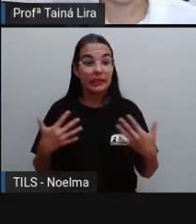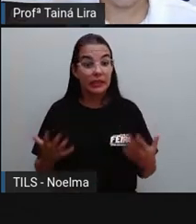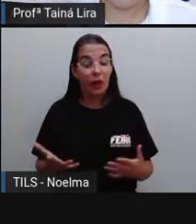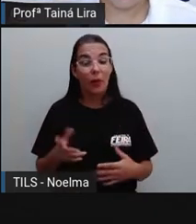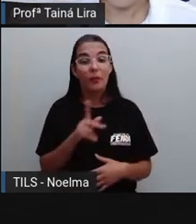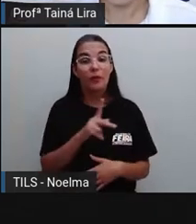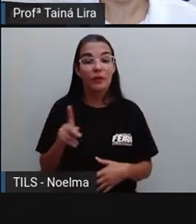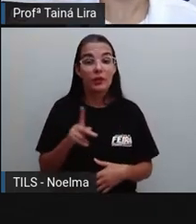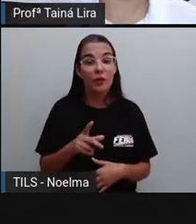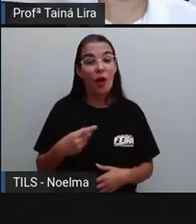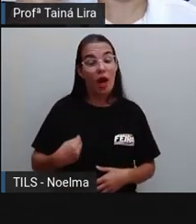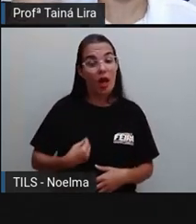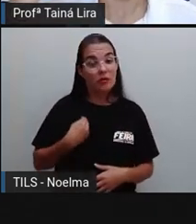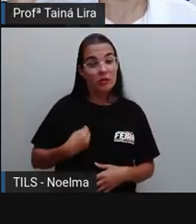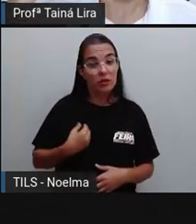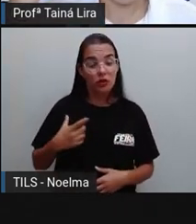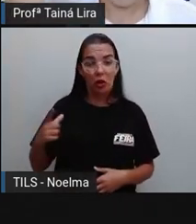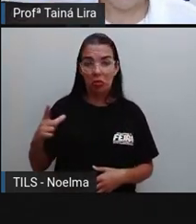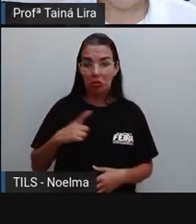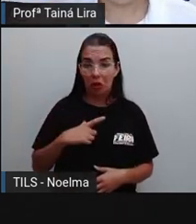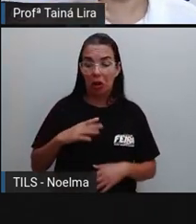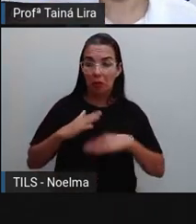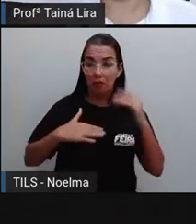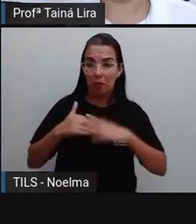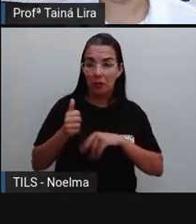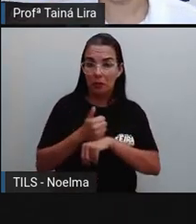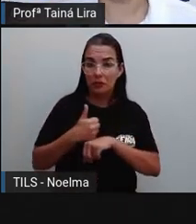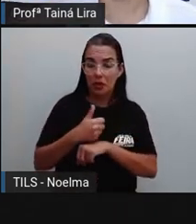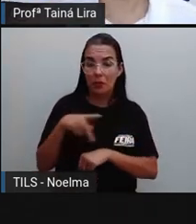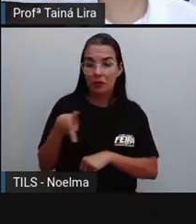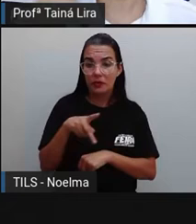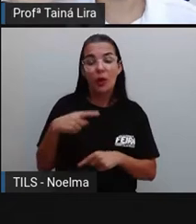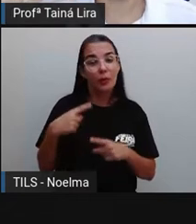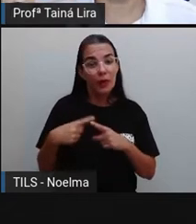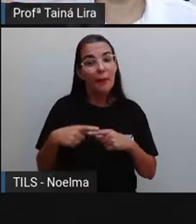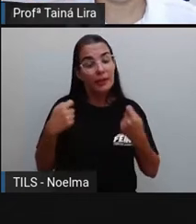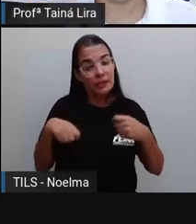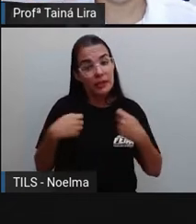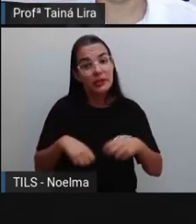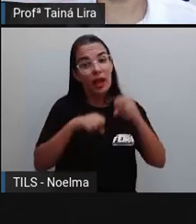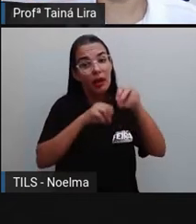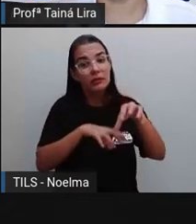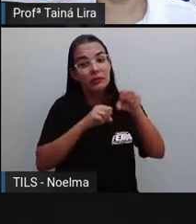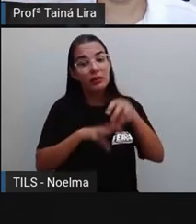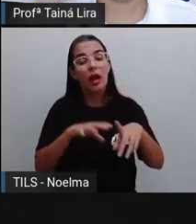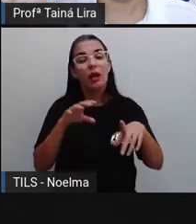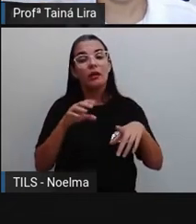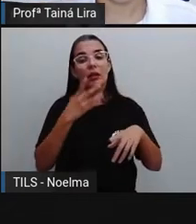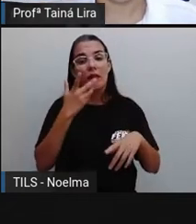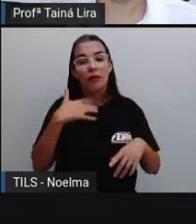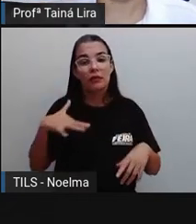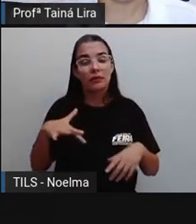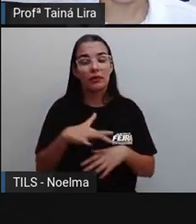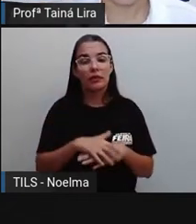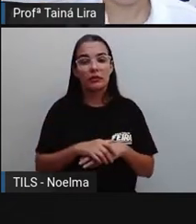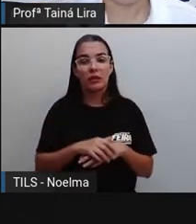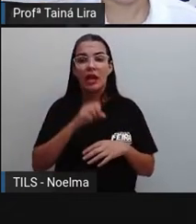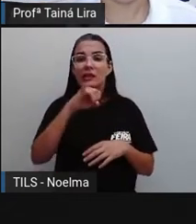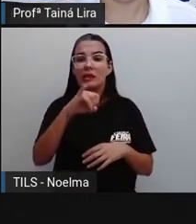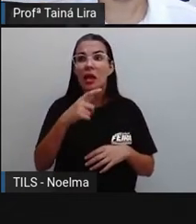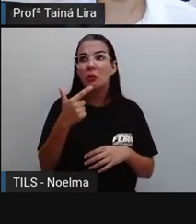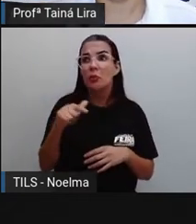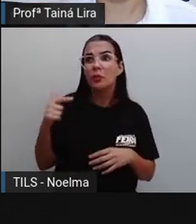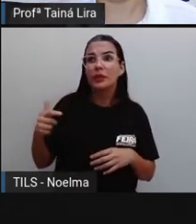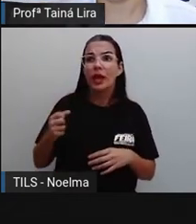justamente para cumprir esse papel. Se não houvesse aí o cozinheiro, quem é que iria